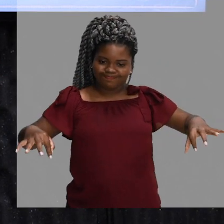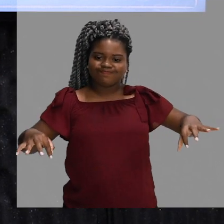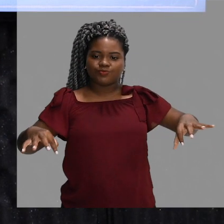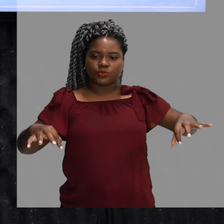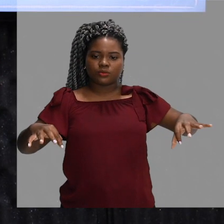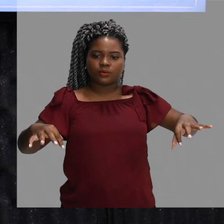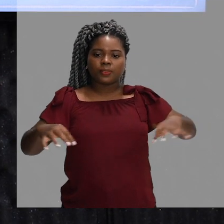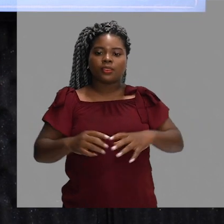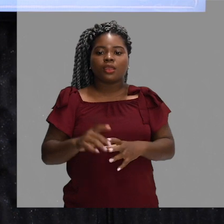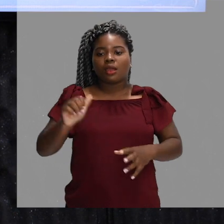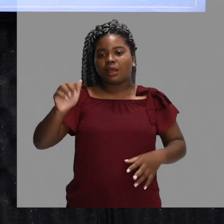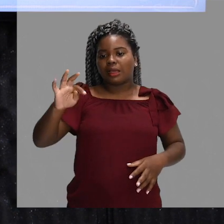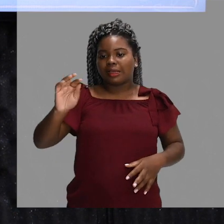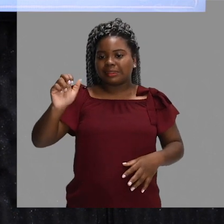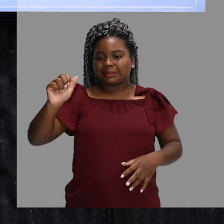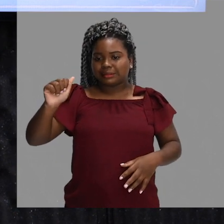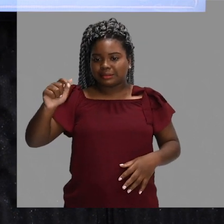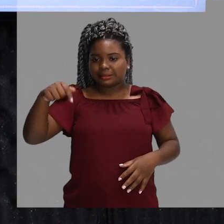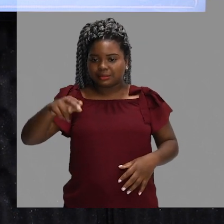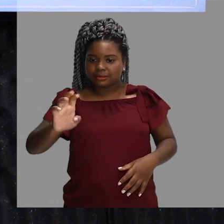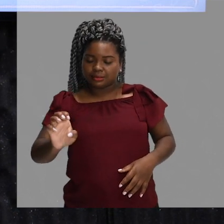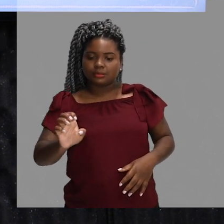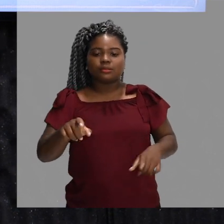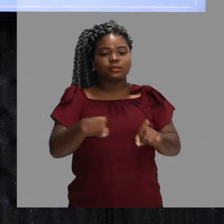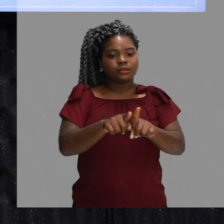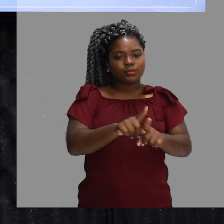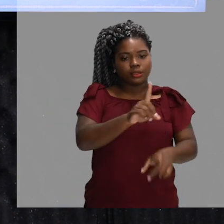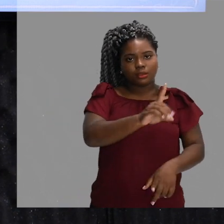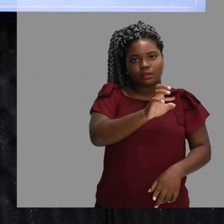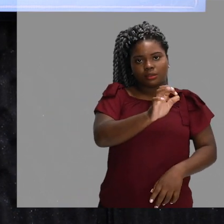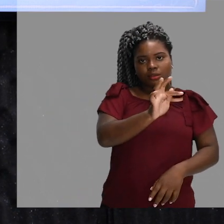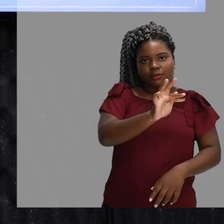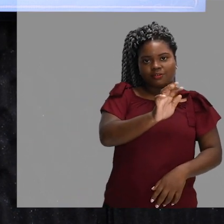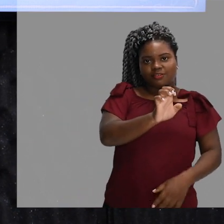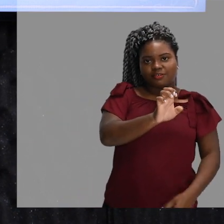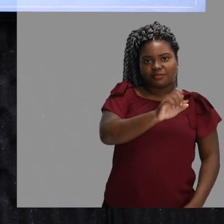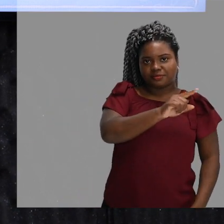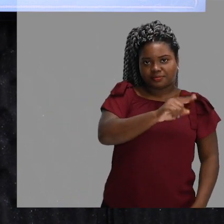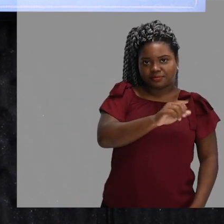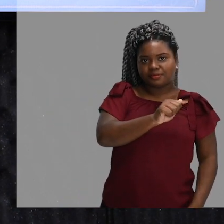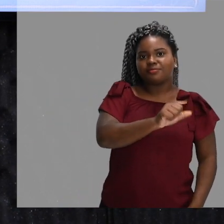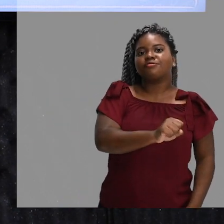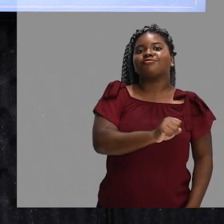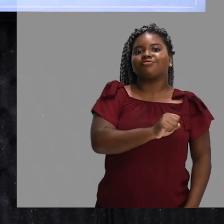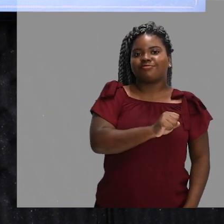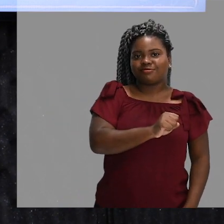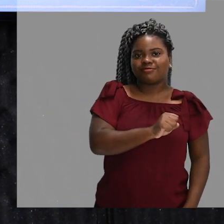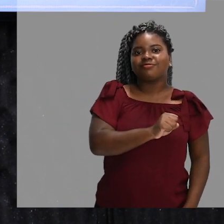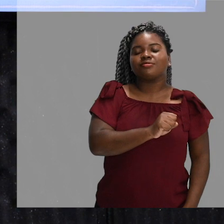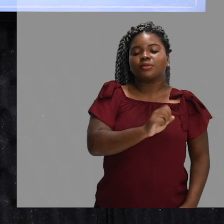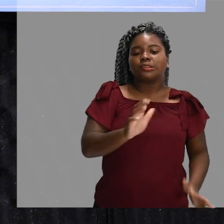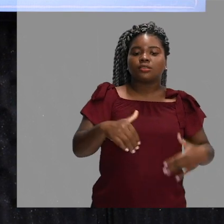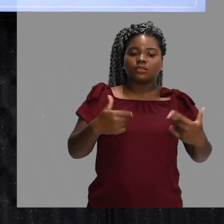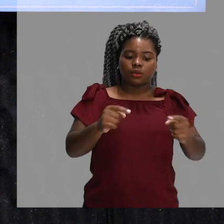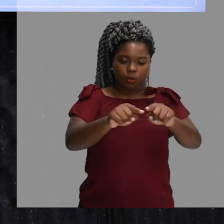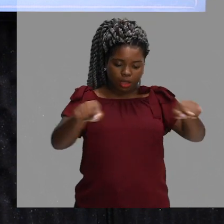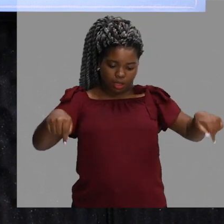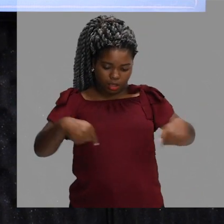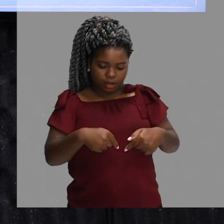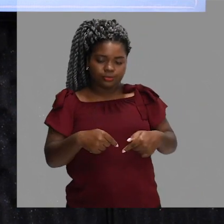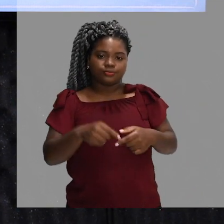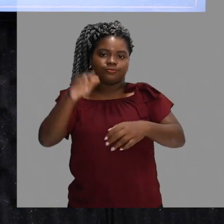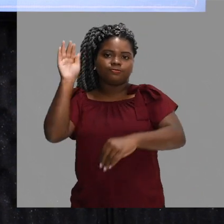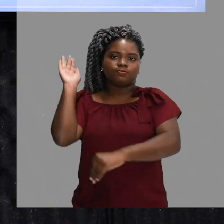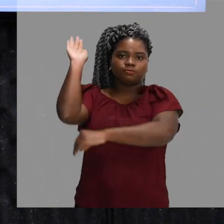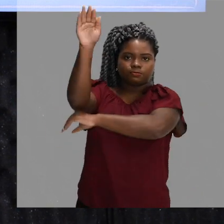defesa. Logo mais, eu vou explicar para vocês a importância dessa divisão. Então, ali, a quadra de vôleibol, ela tem as